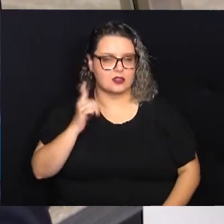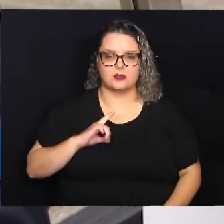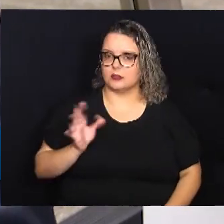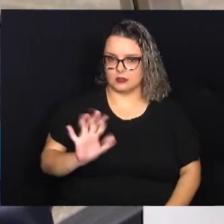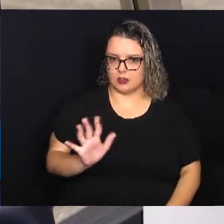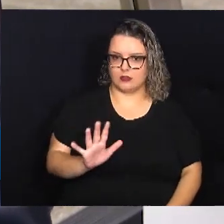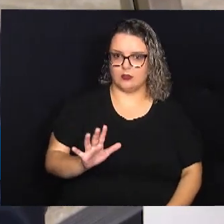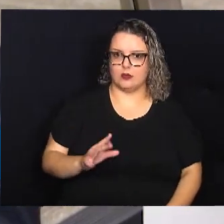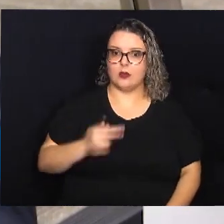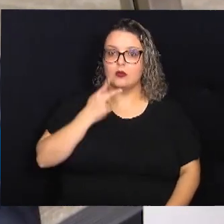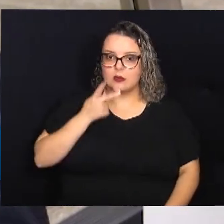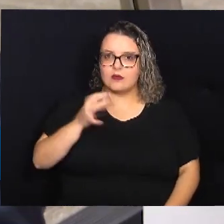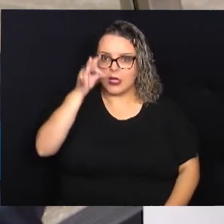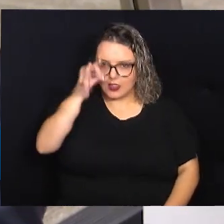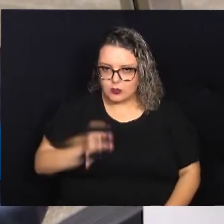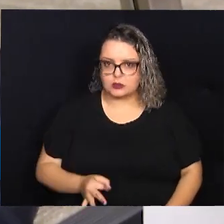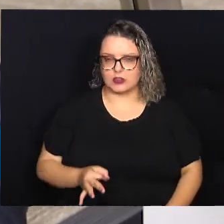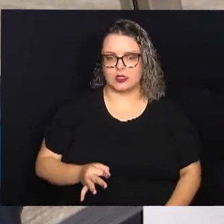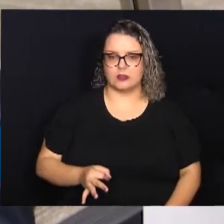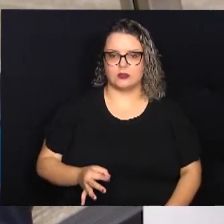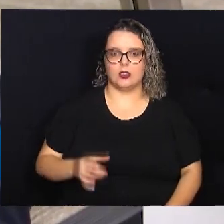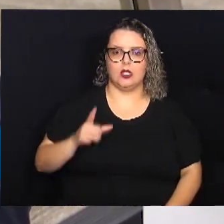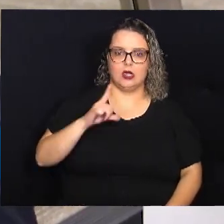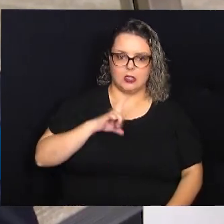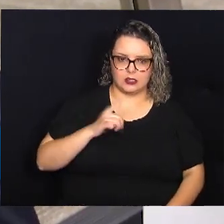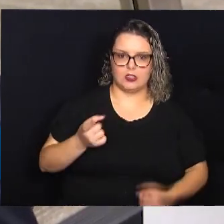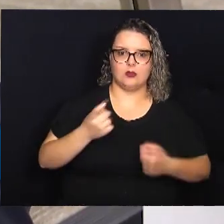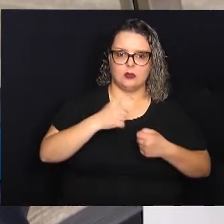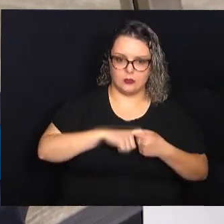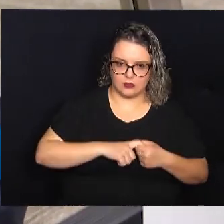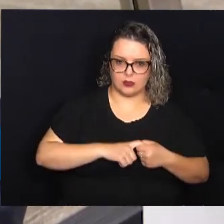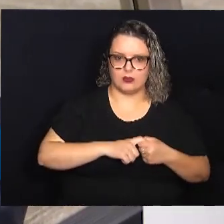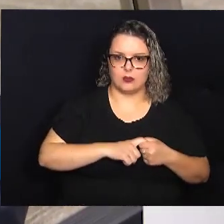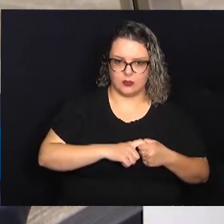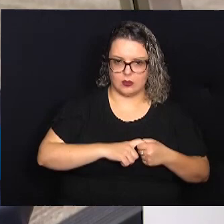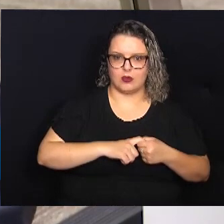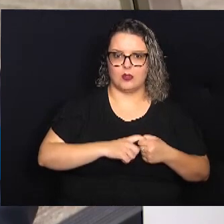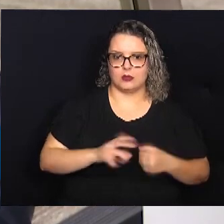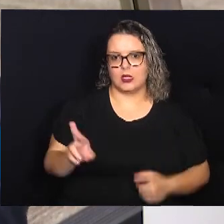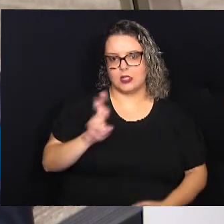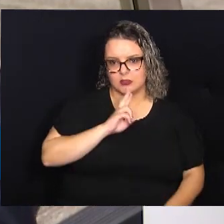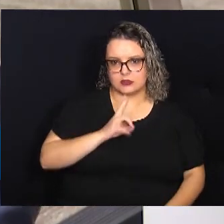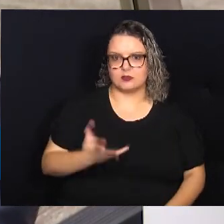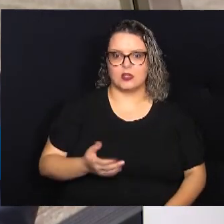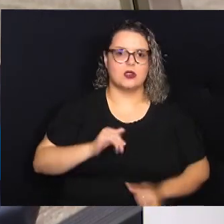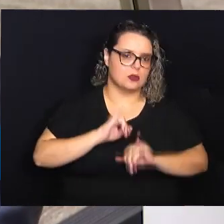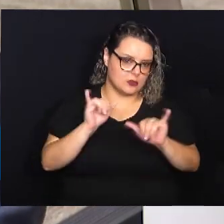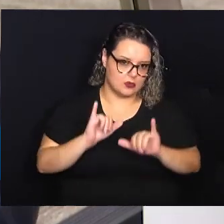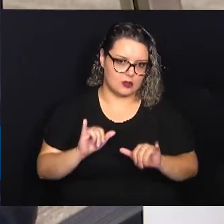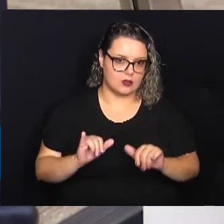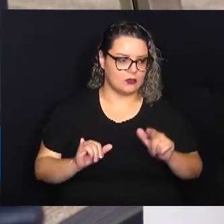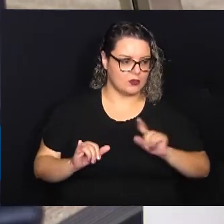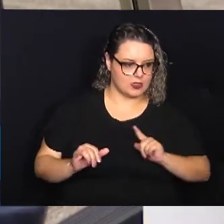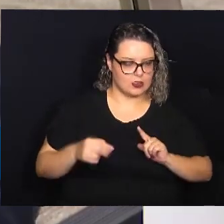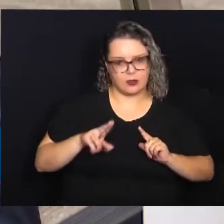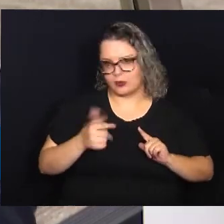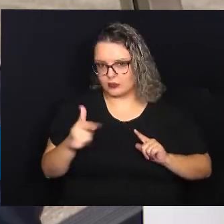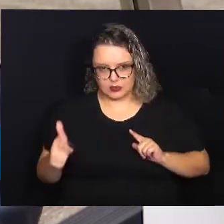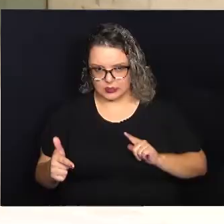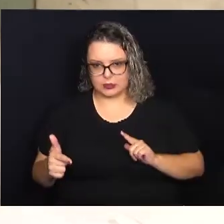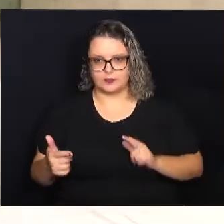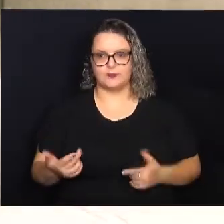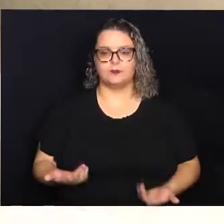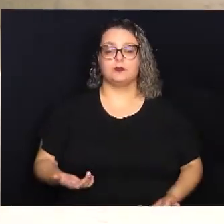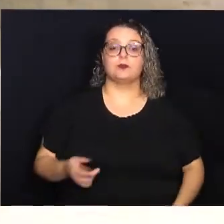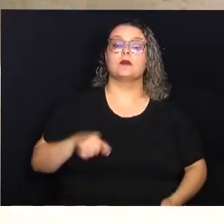eu acho que vai ter. Não, vou levar na íntegra. Tendo o retorno do executivo, aí nós vamos estar divulgando. Vai ter e não